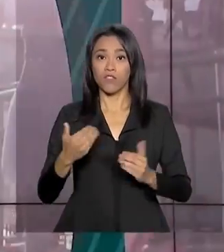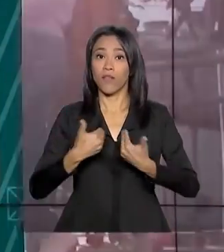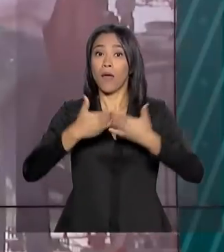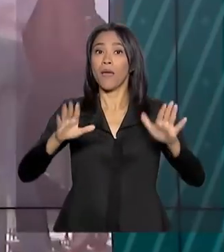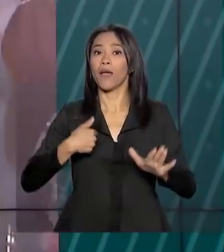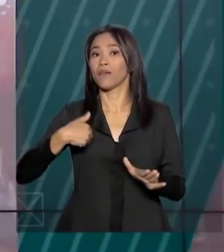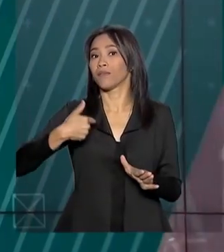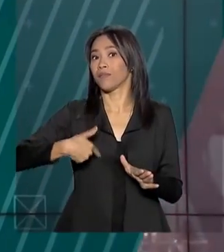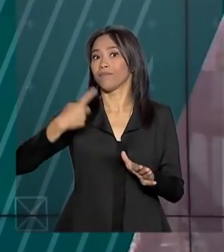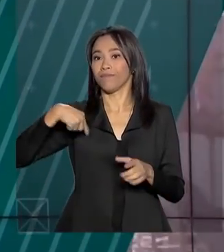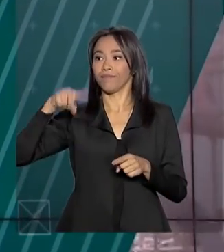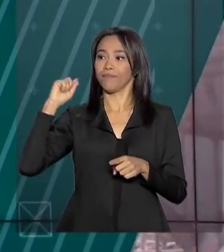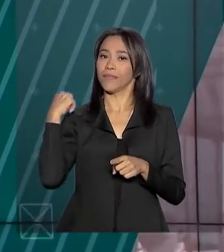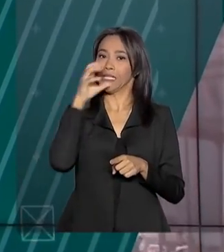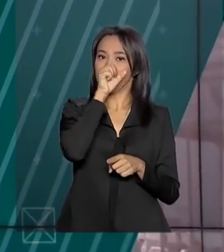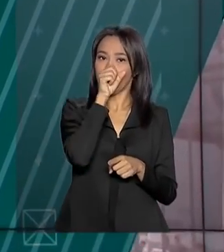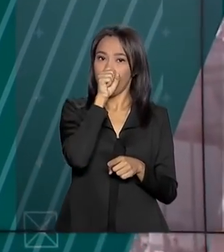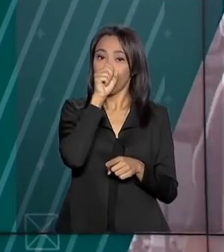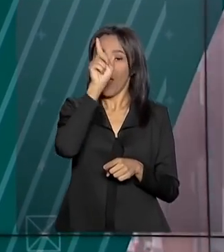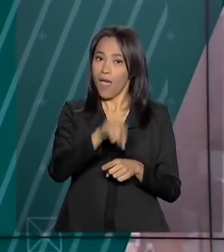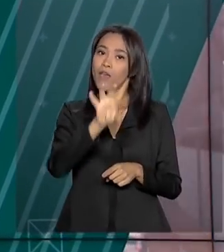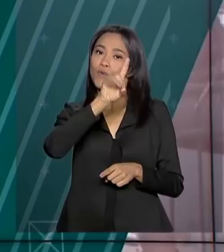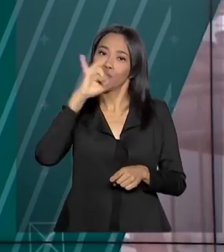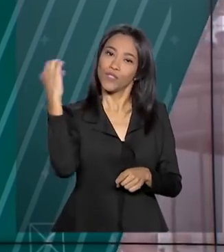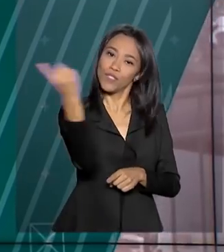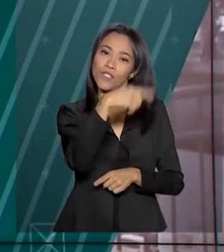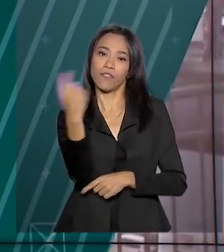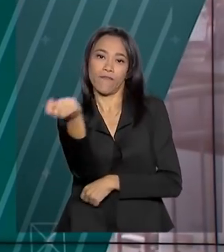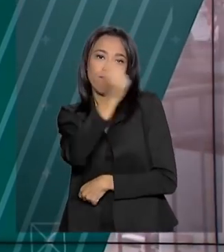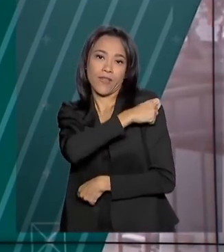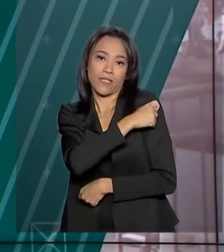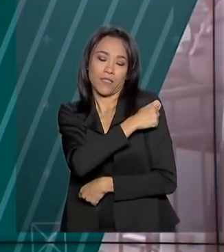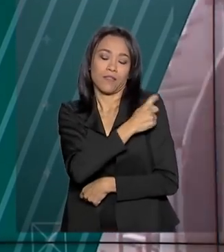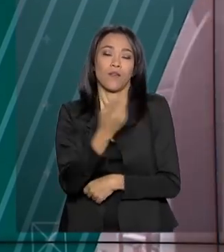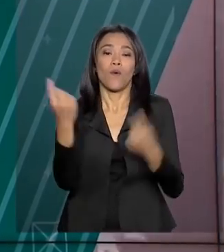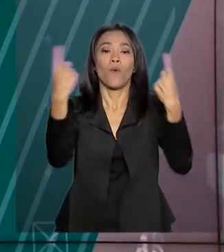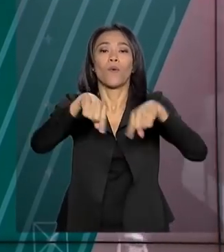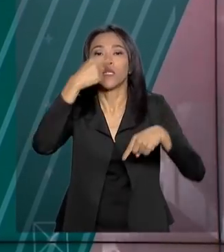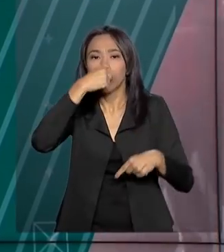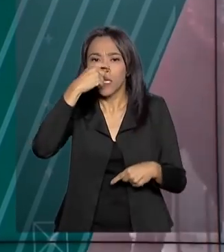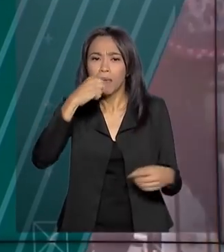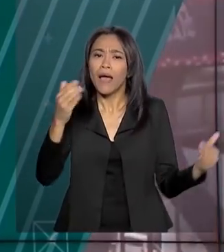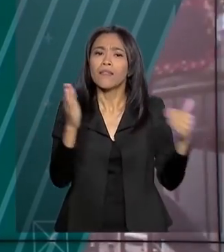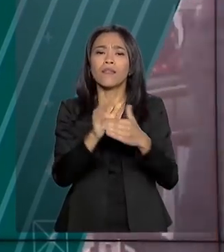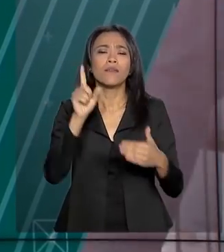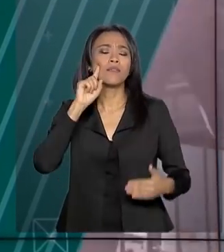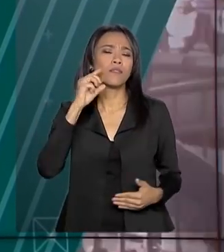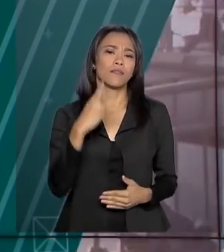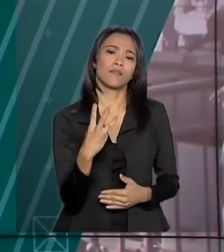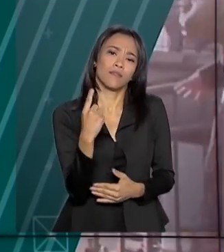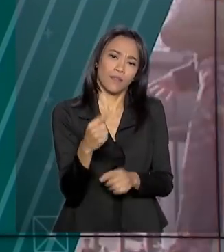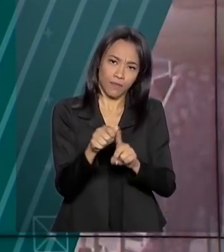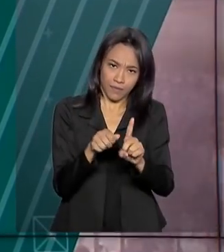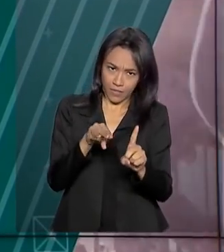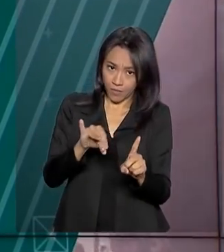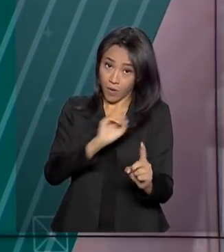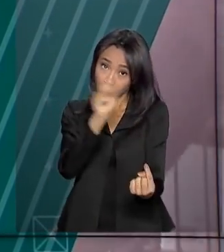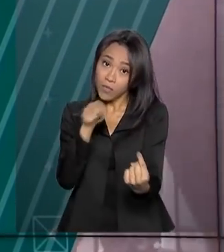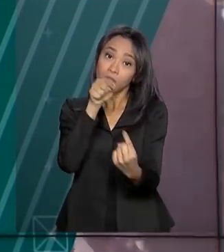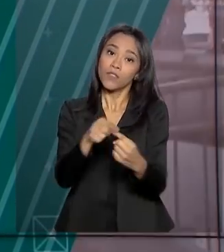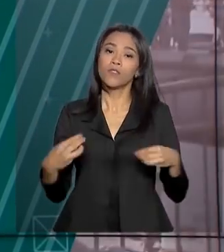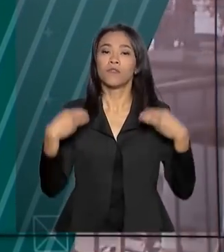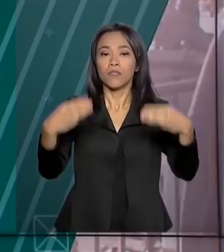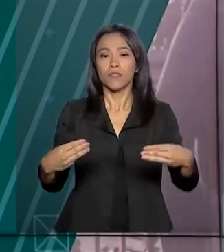sábado, dia D de vacinação contra a gripe. A campanha vai até o dia 31 de maio e a meta do Ministério da Saúde é vacinar